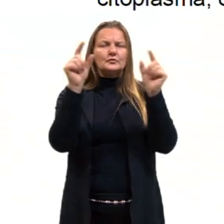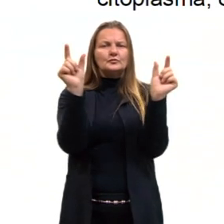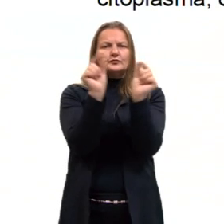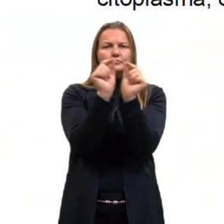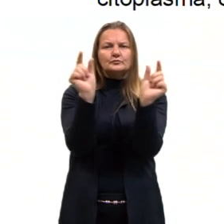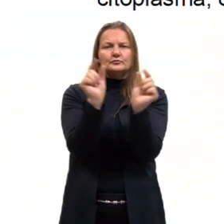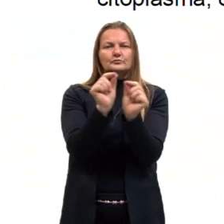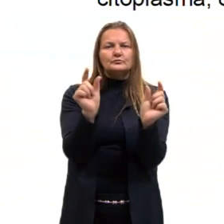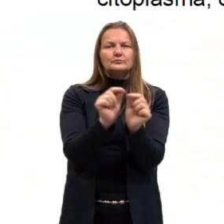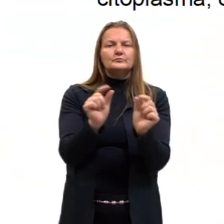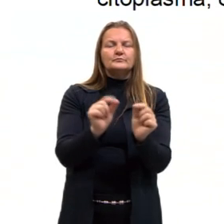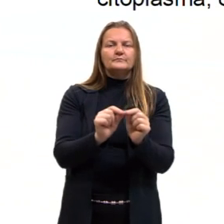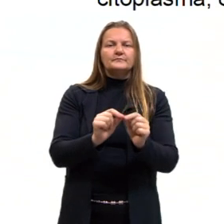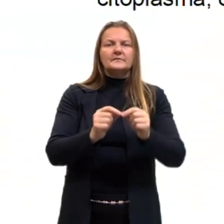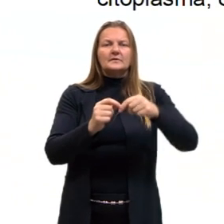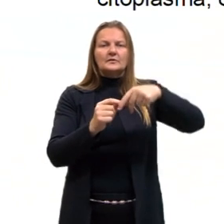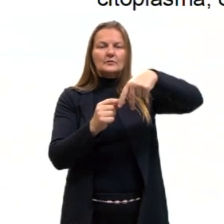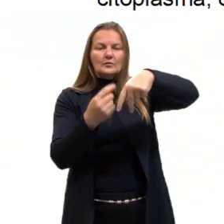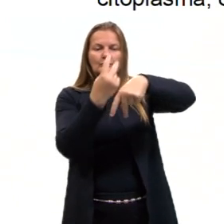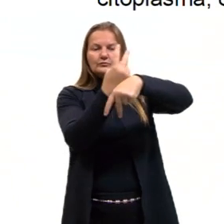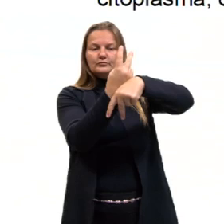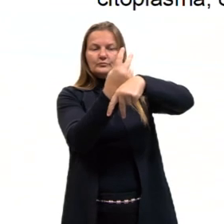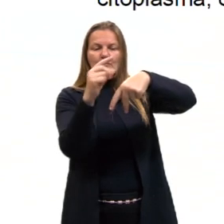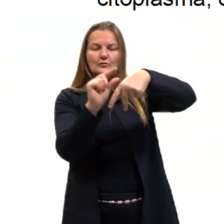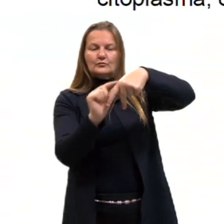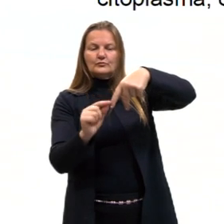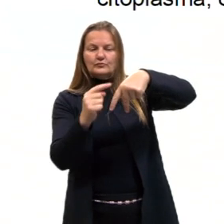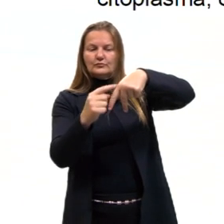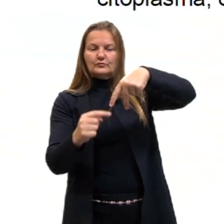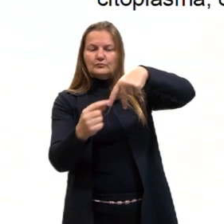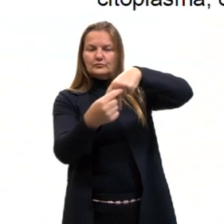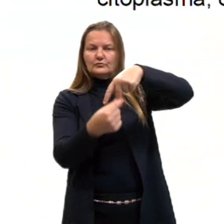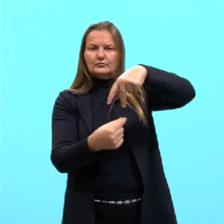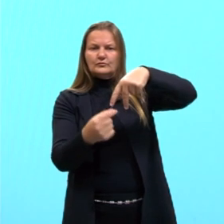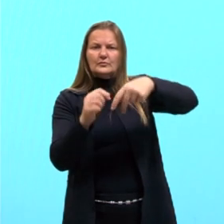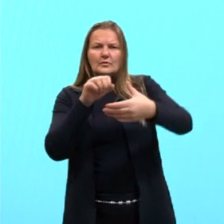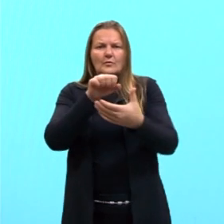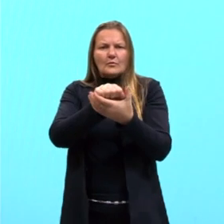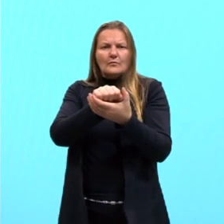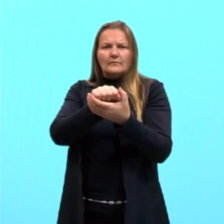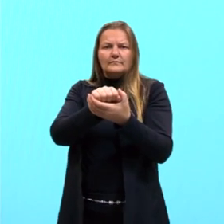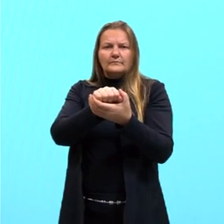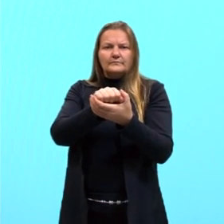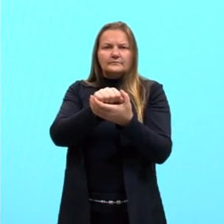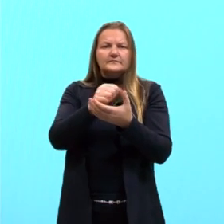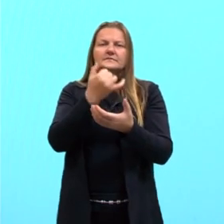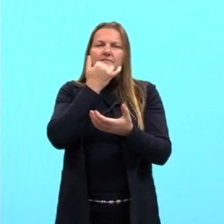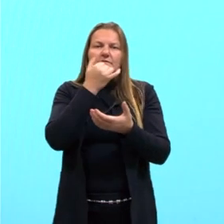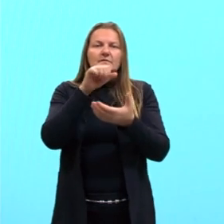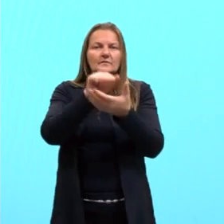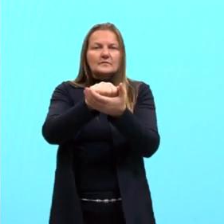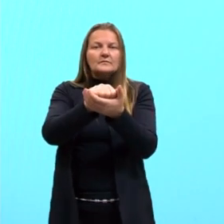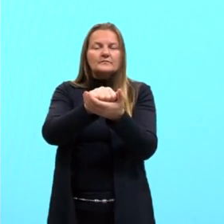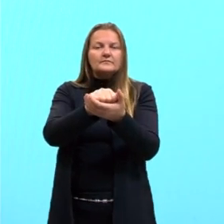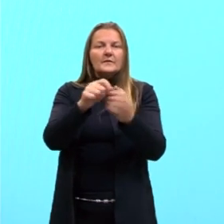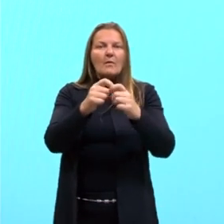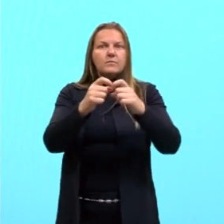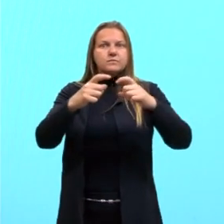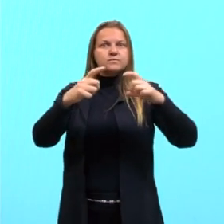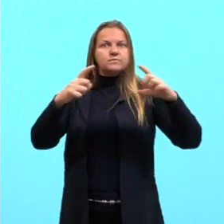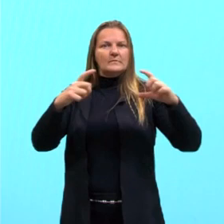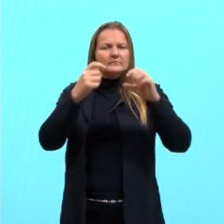subunidades do ribossomo. Então, se a gente pegar esse ribossomo aqui, uma bolinha dessa, aumentar elas,